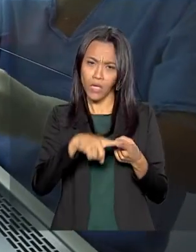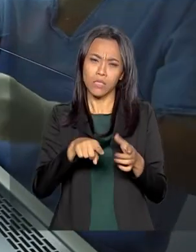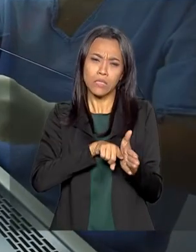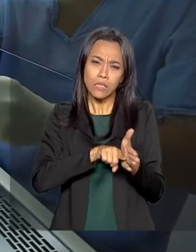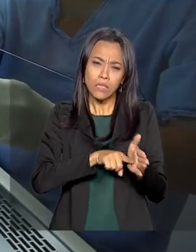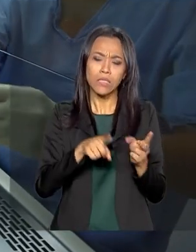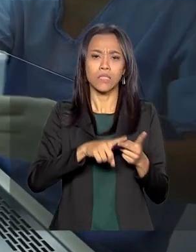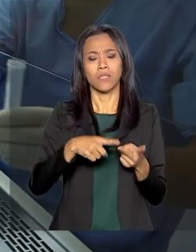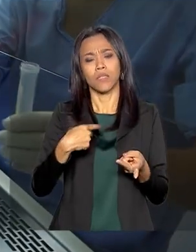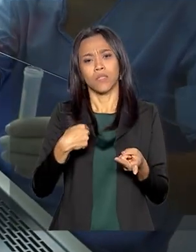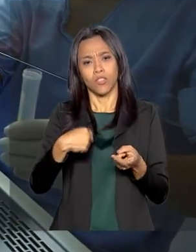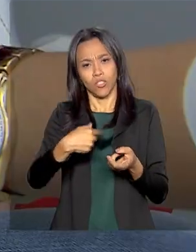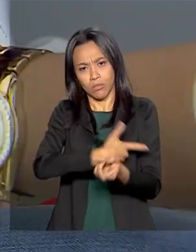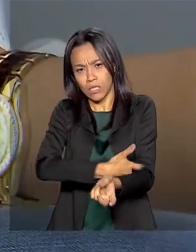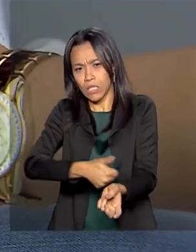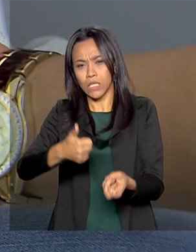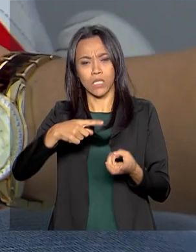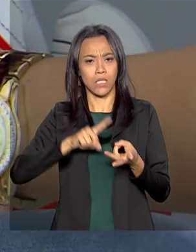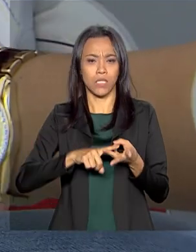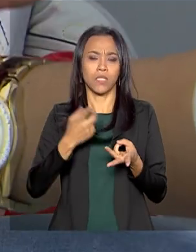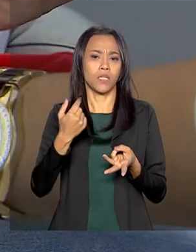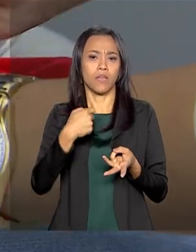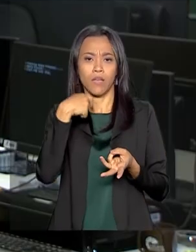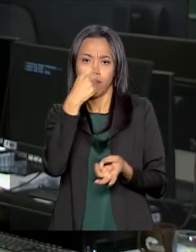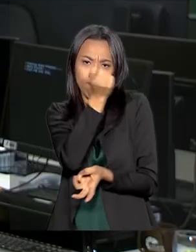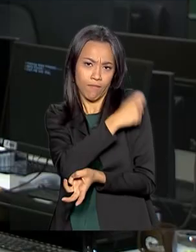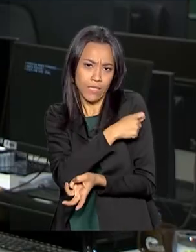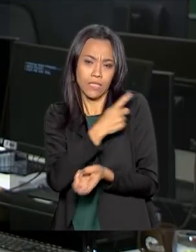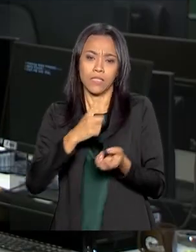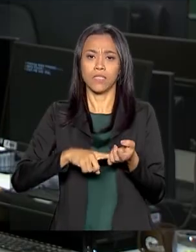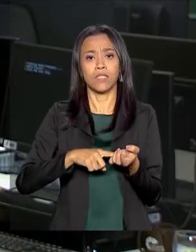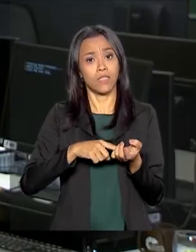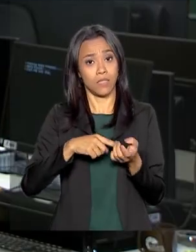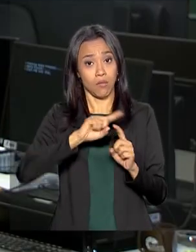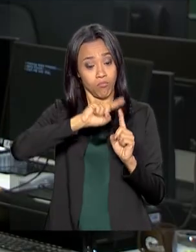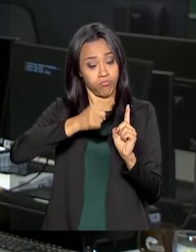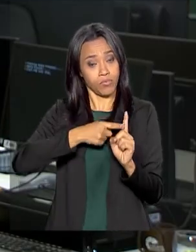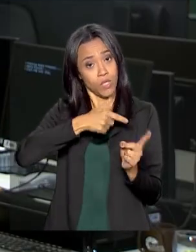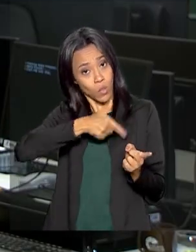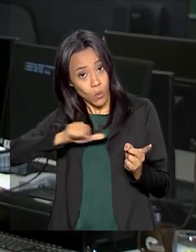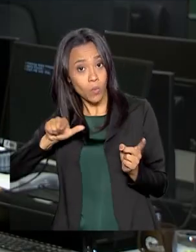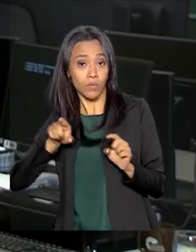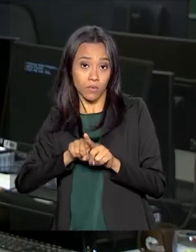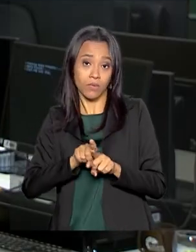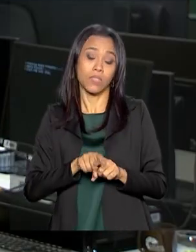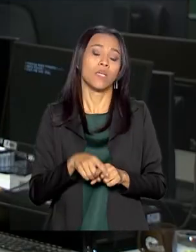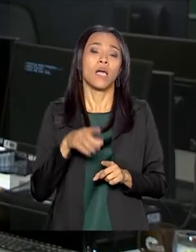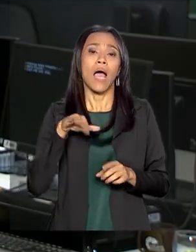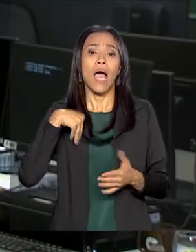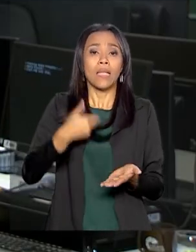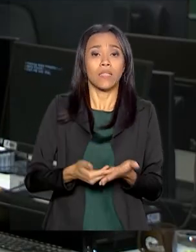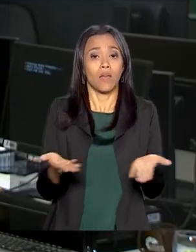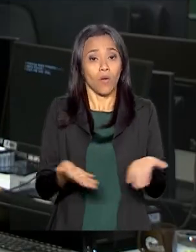coleta de exames laboratoriais, aplicação de vacinas e pré-natal. Até o momento, o Ministério já recebeu 503